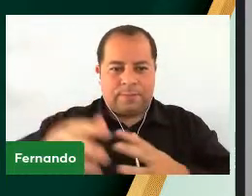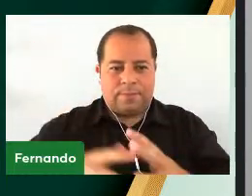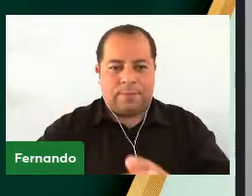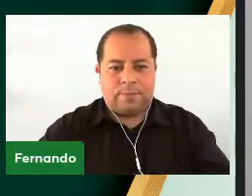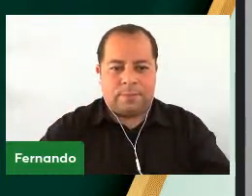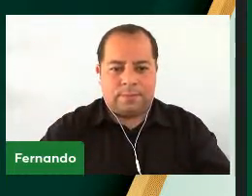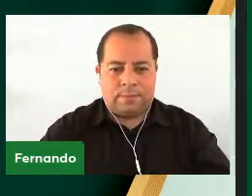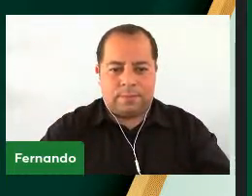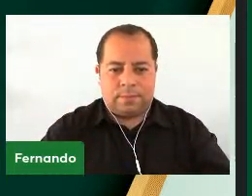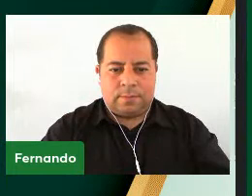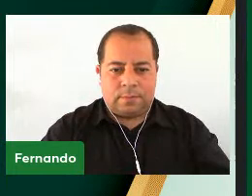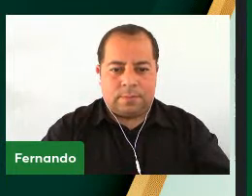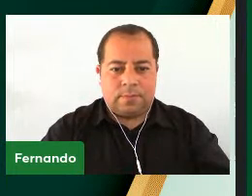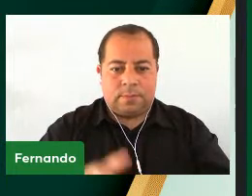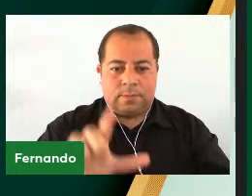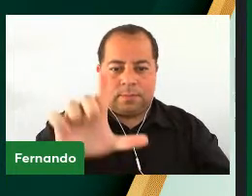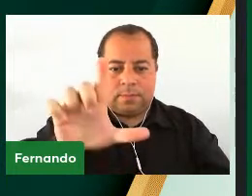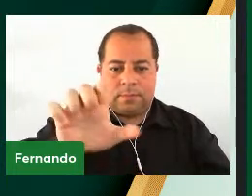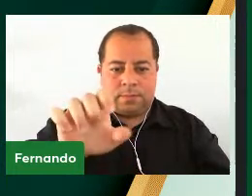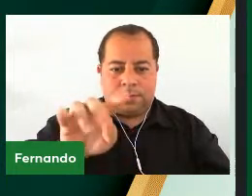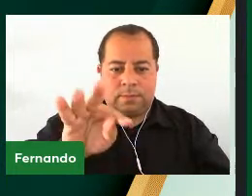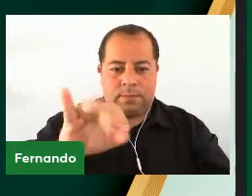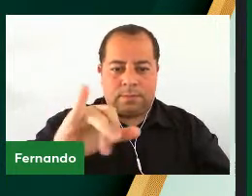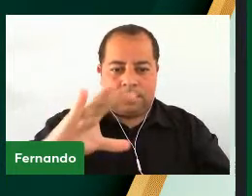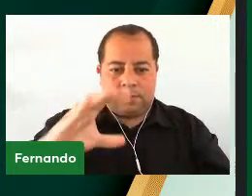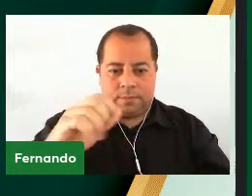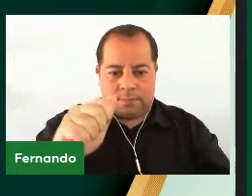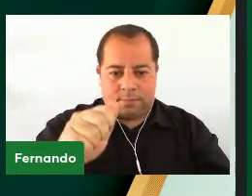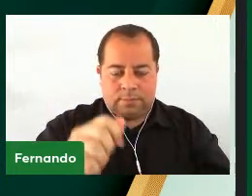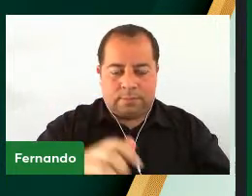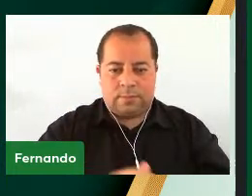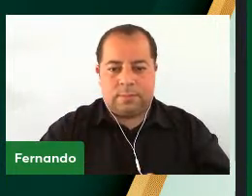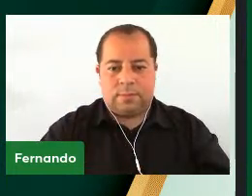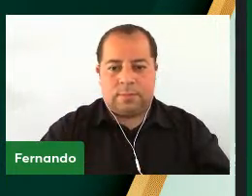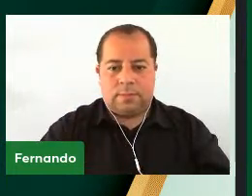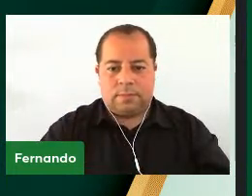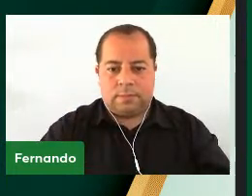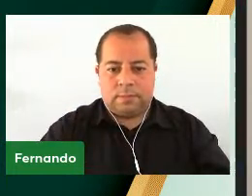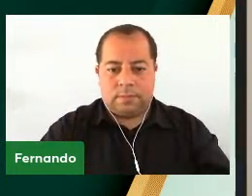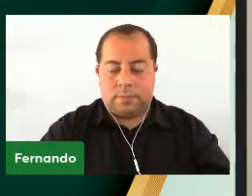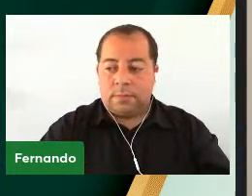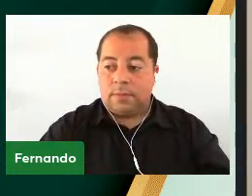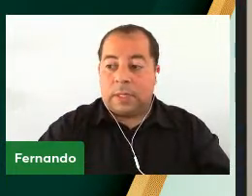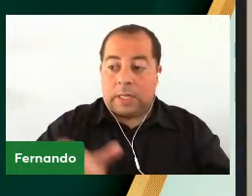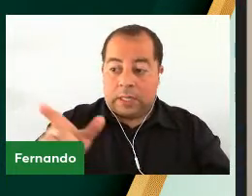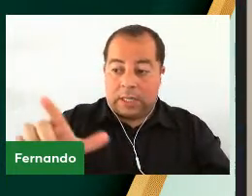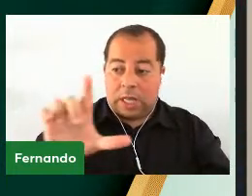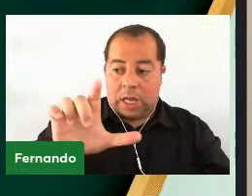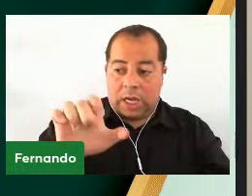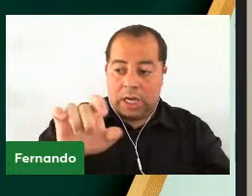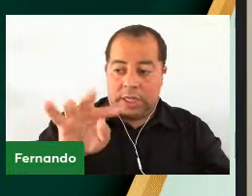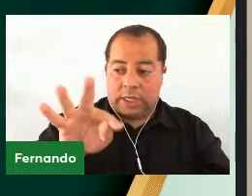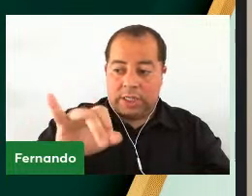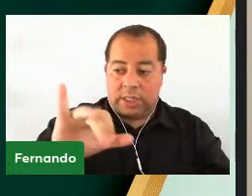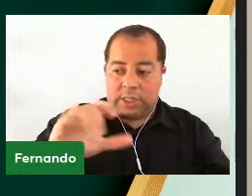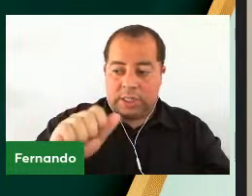Letícia Oliveira de Souza Letícia Oliveira de